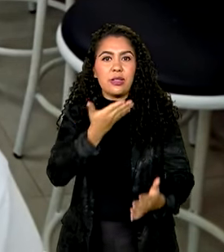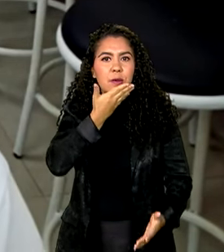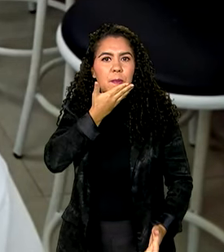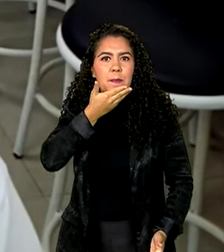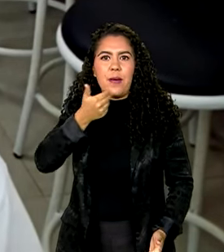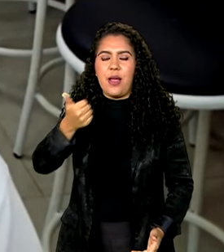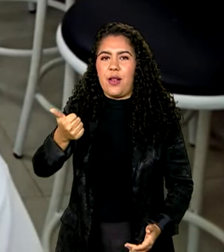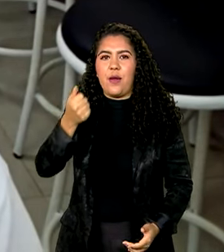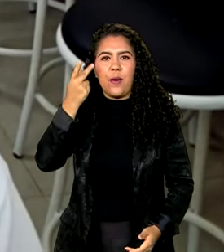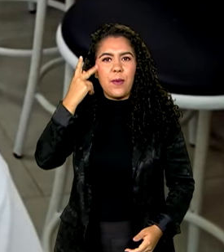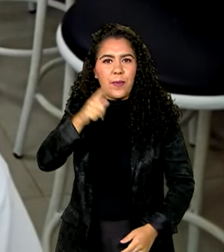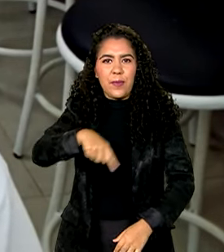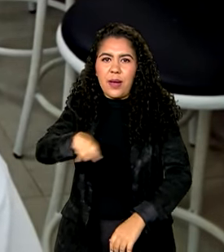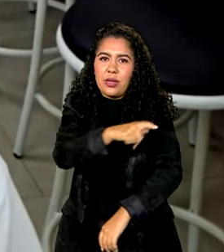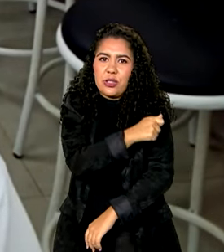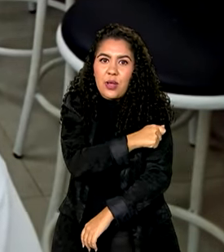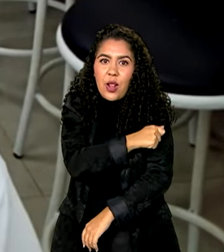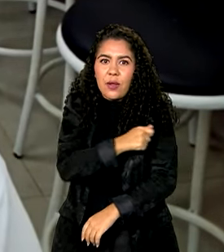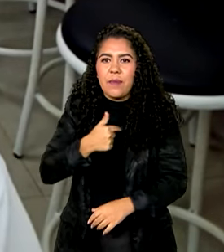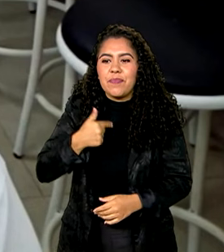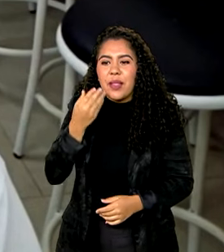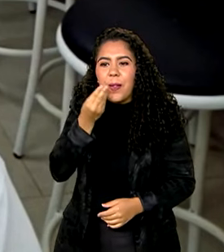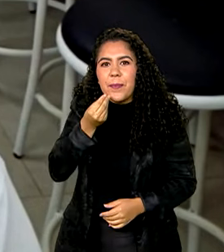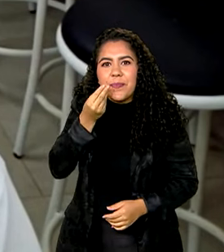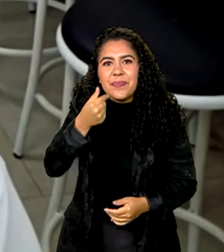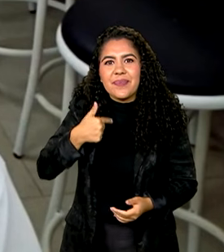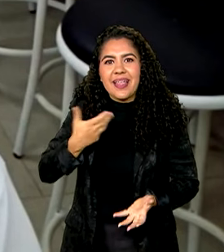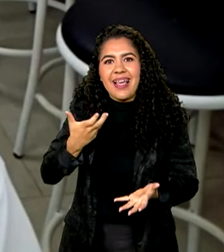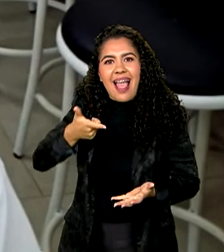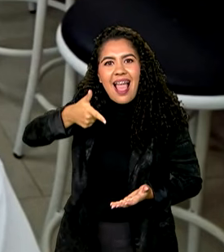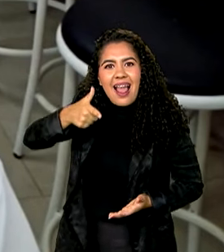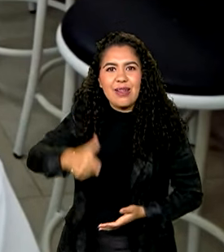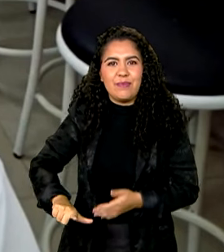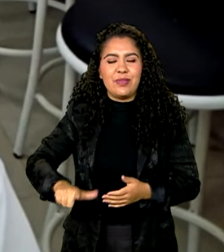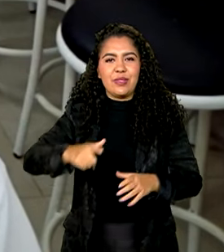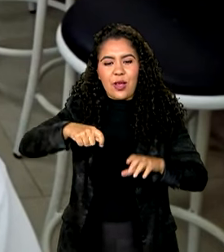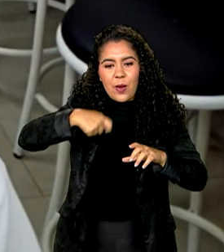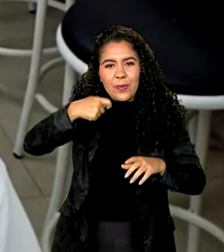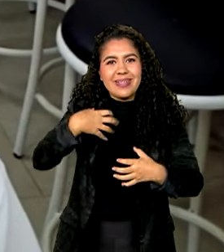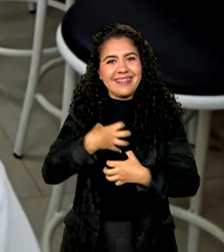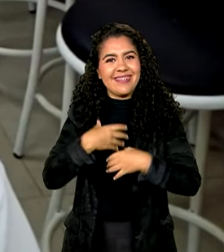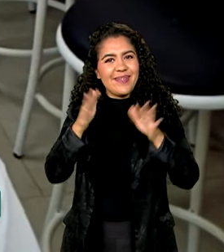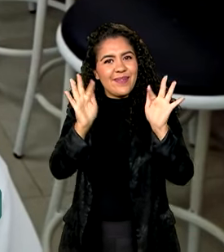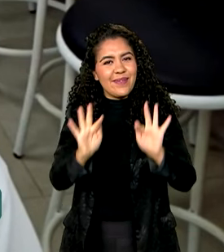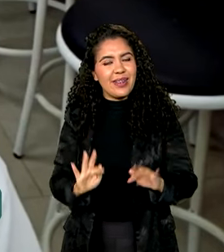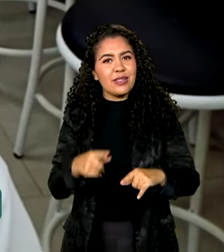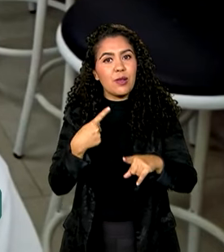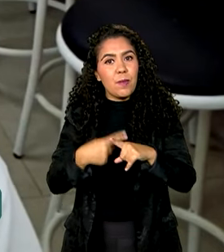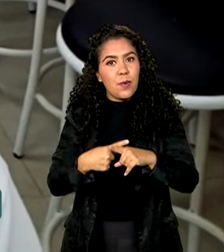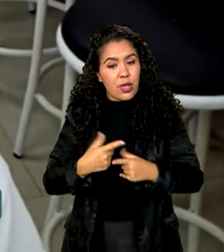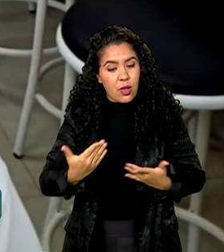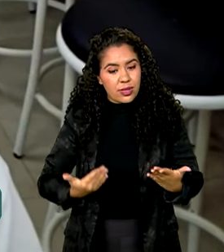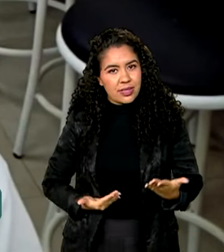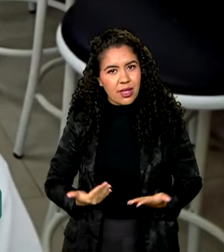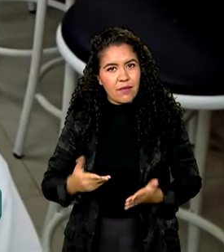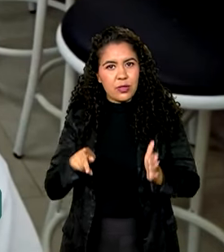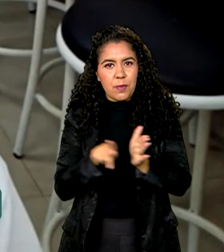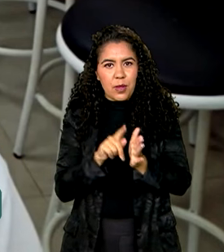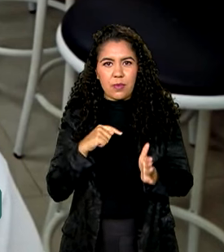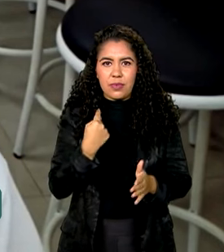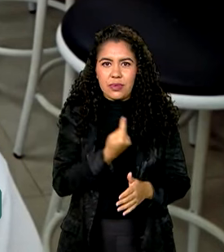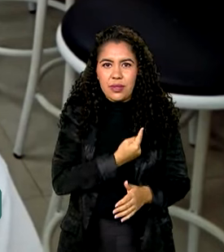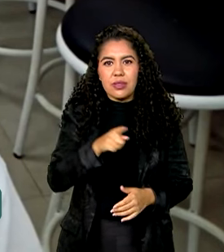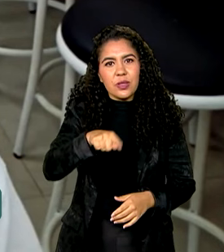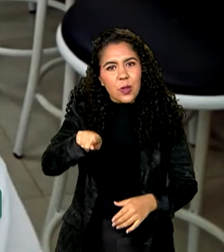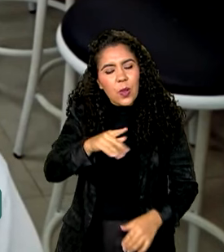Quando eles querem repetir, gente fica muito feliz, né? Porque a gente sabe que o nosso serviço, eles estão gostando,